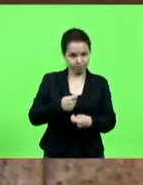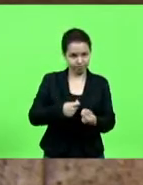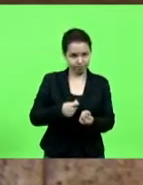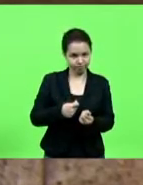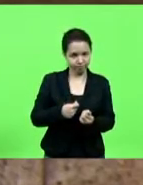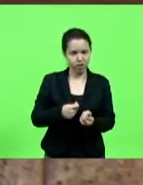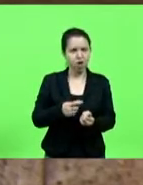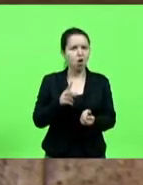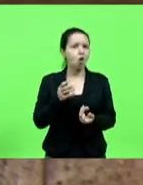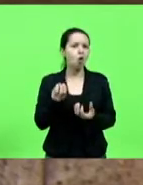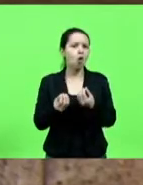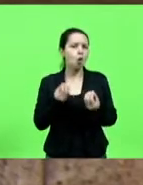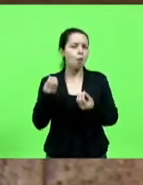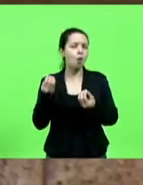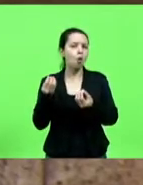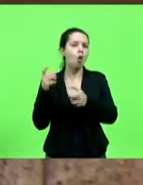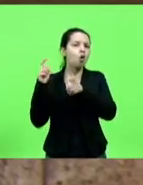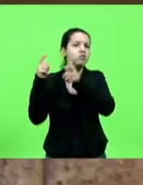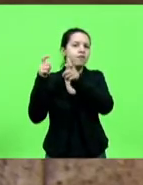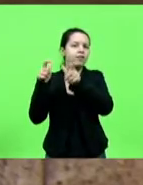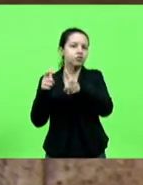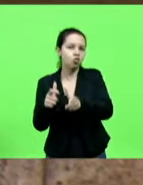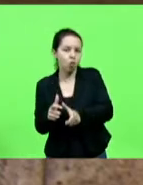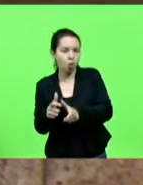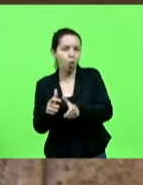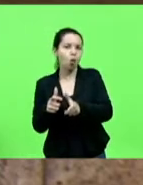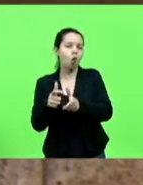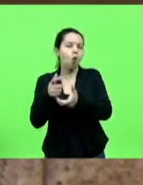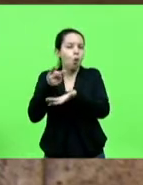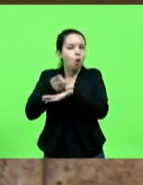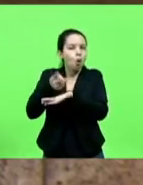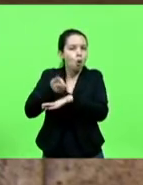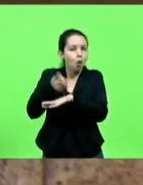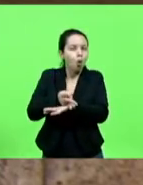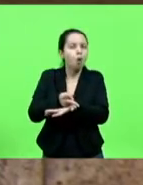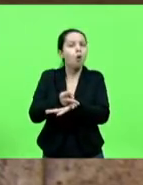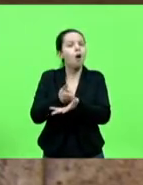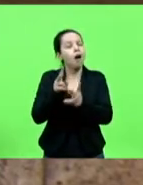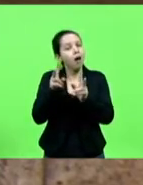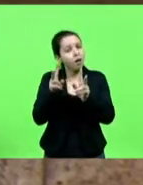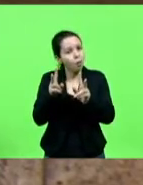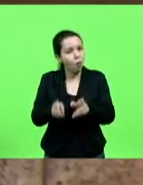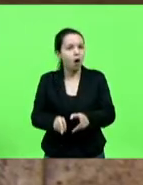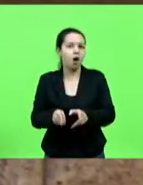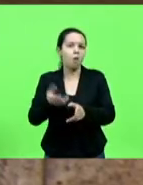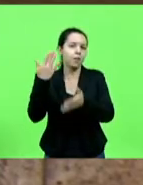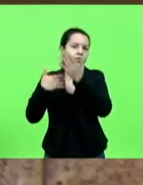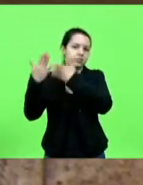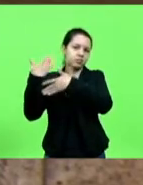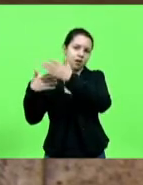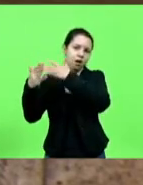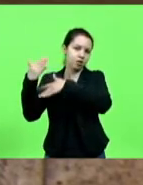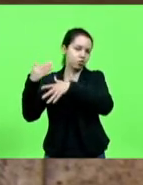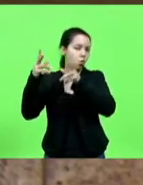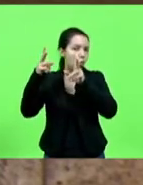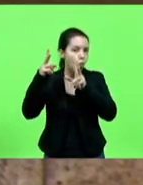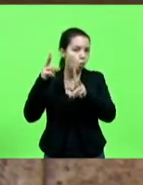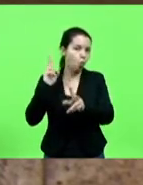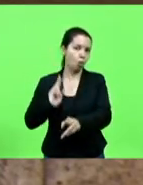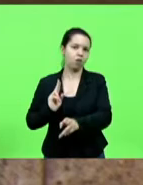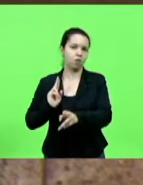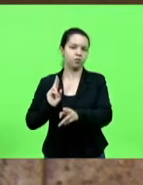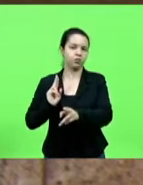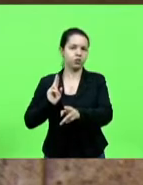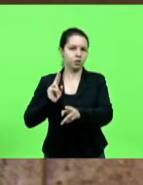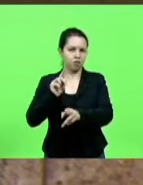conservador nos costumes, conservar é manter da forma original. Ninguém nasceu com mandado de